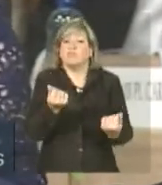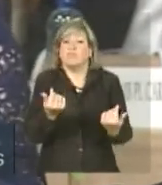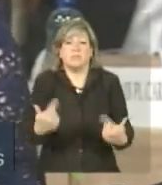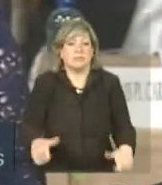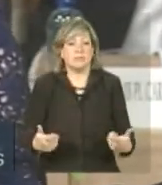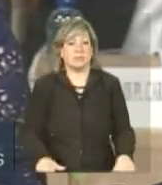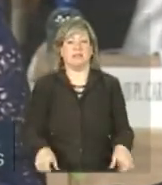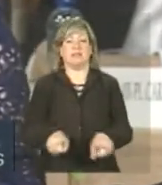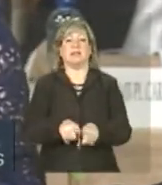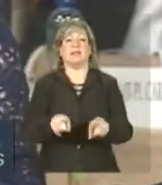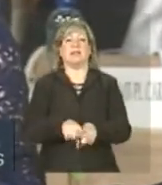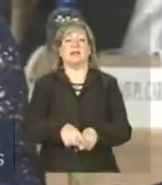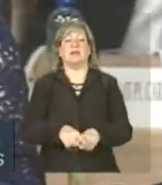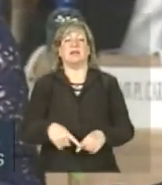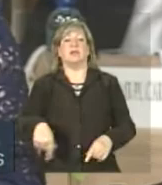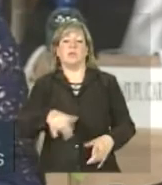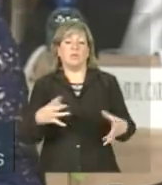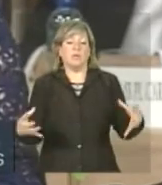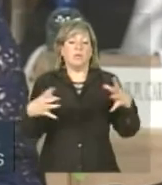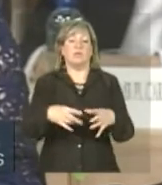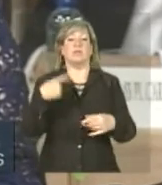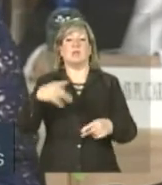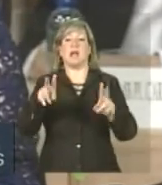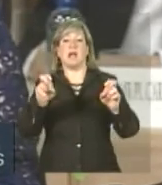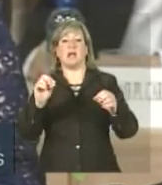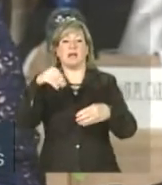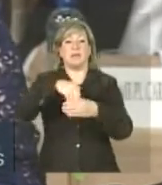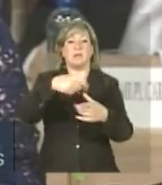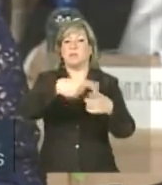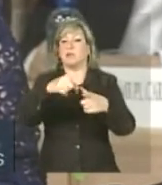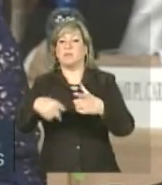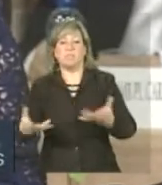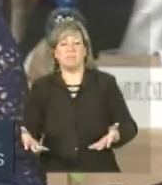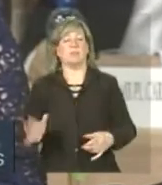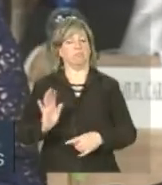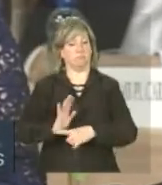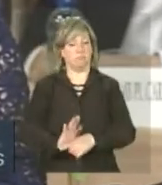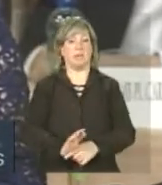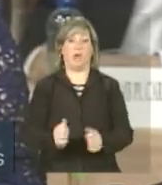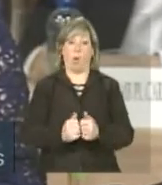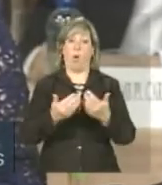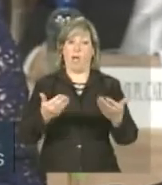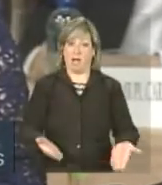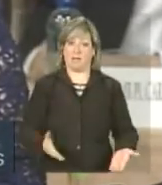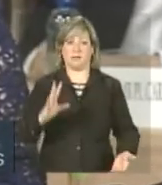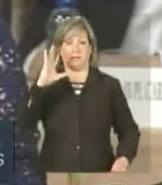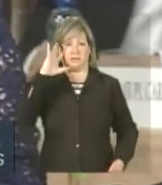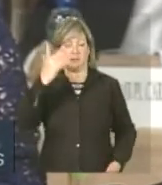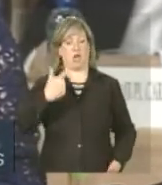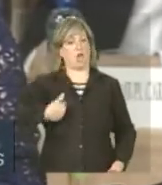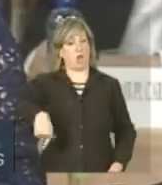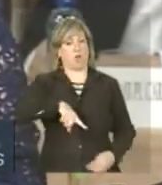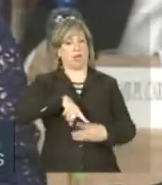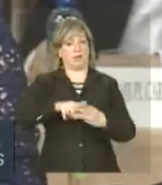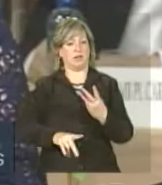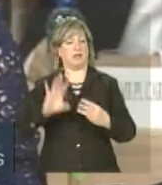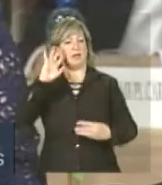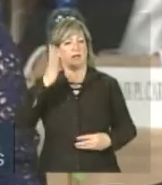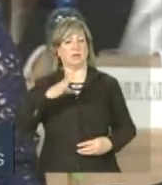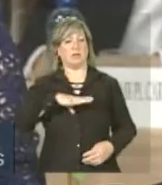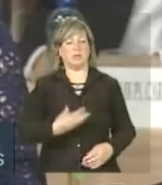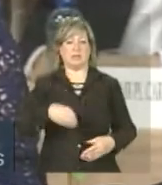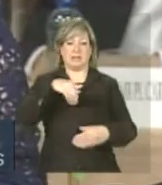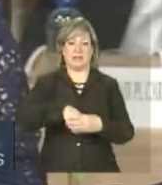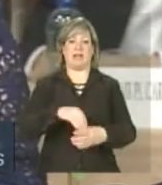sem ingerências nos seus assuntos internos. É com essa postura que devemos atuar também na